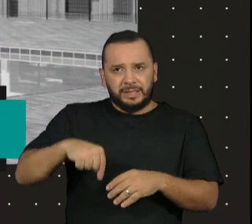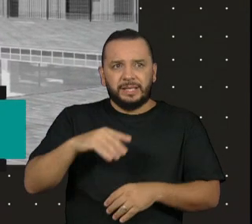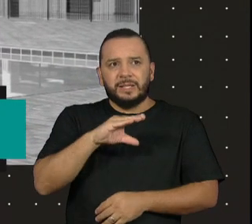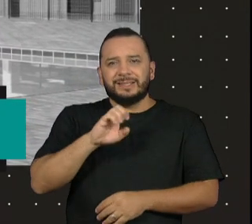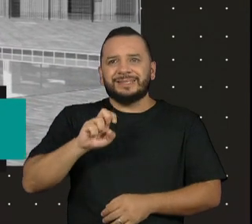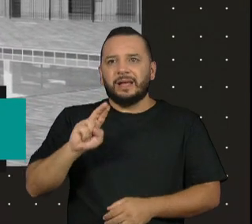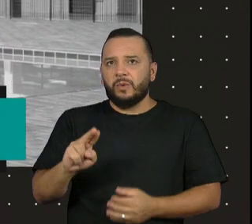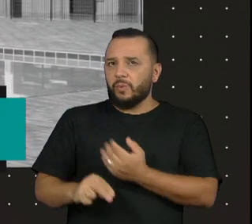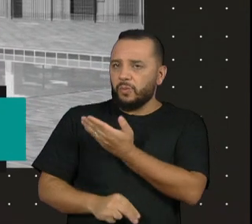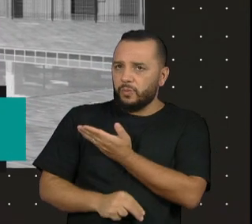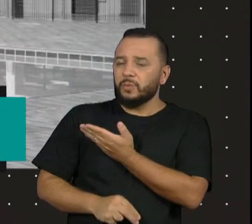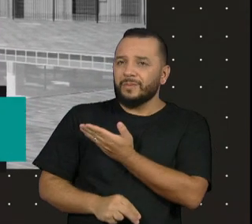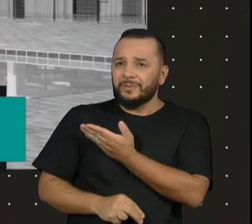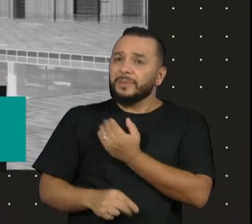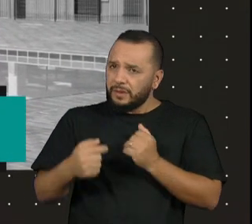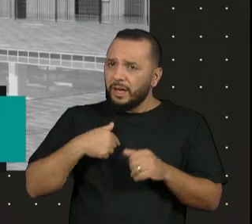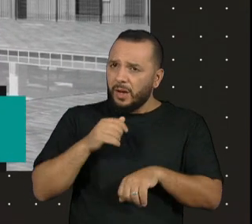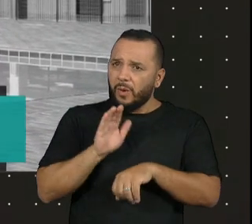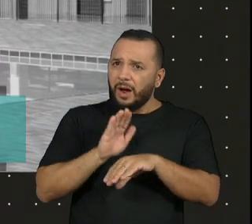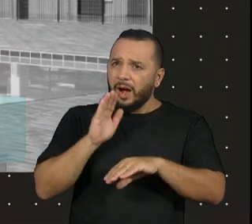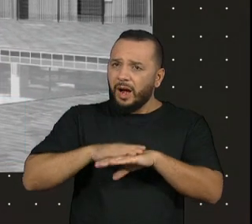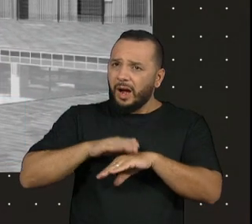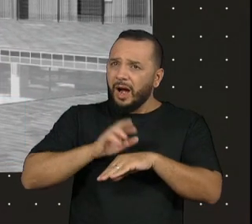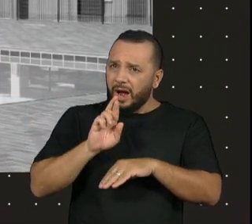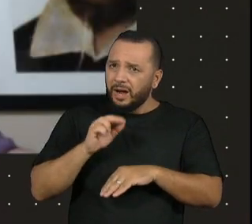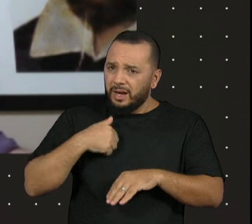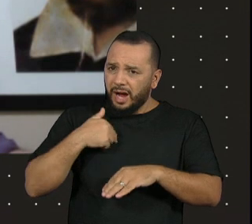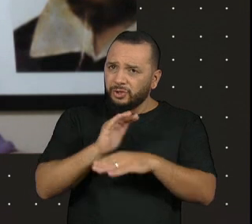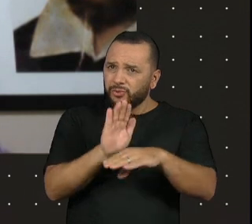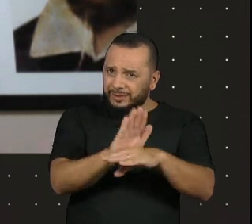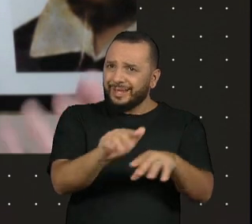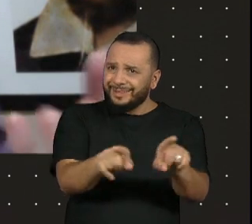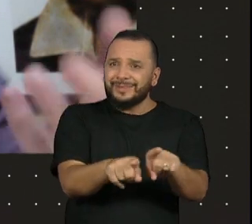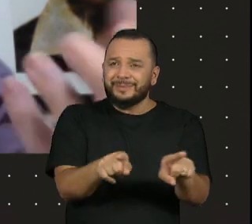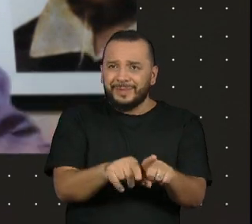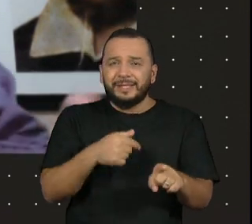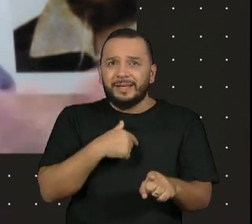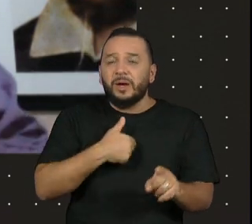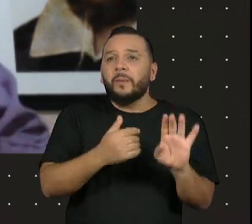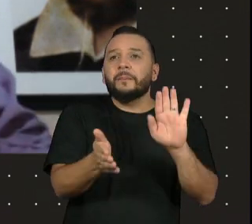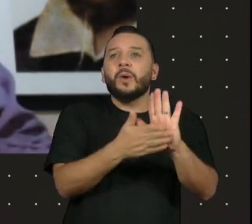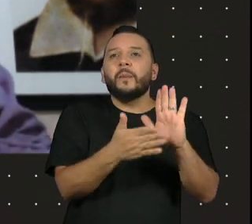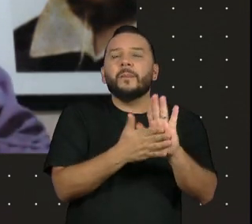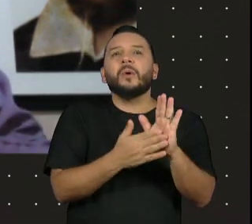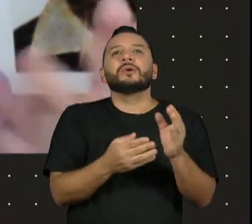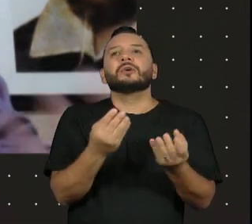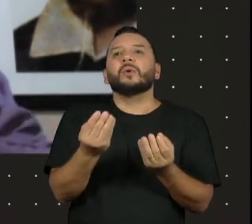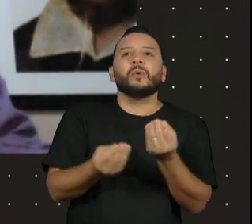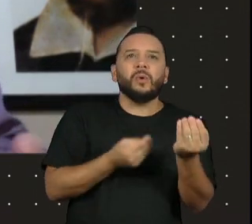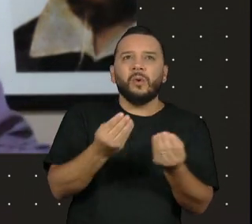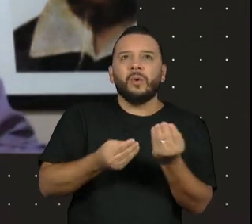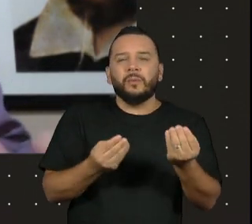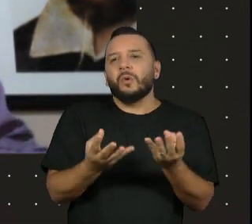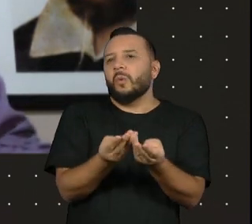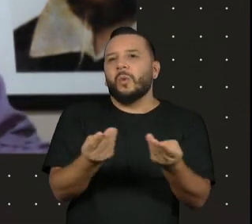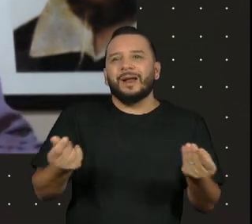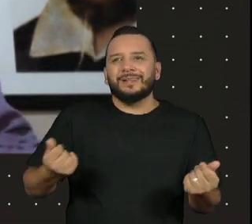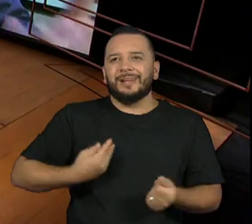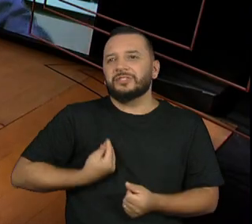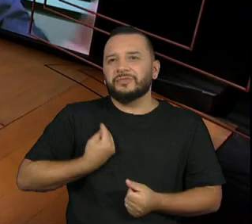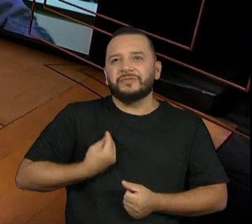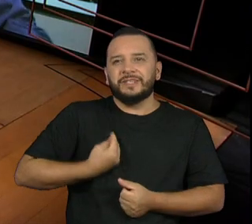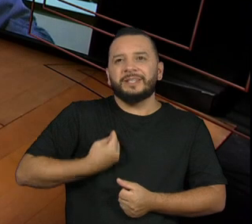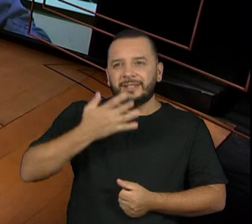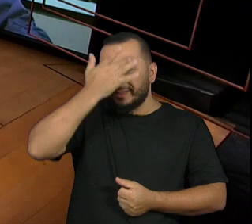era um prazer enorme sentar com a educação e pensar o seguinte, nós estamos propondo uma forma de mudar a qualidade de vida de